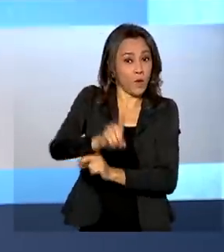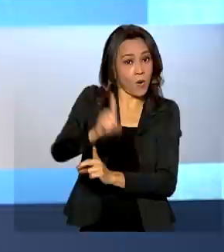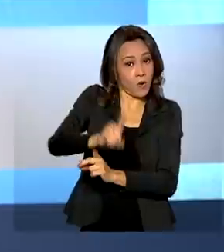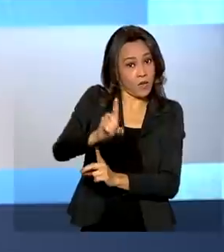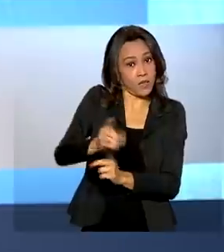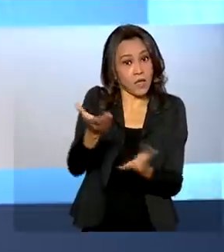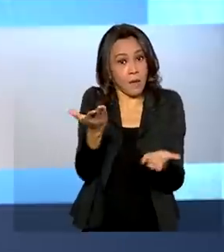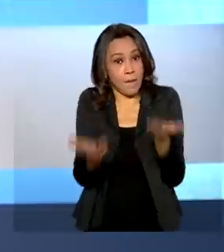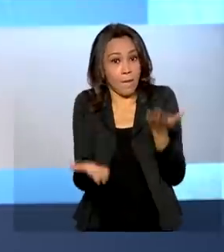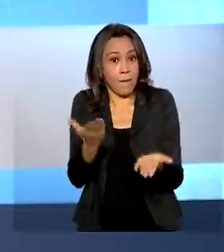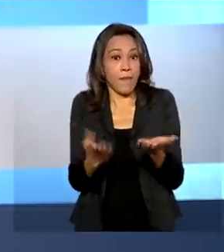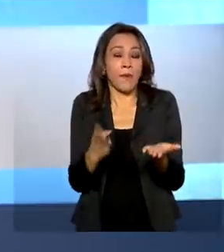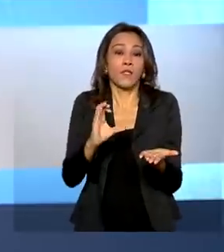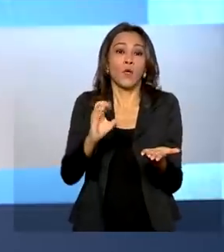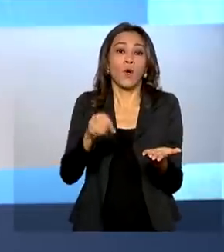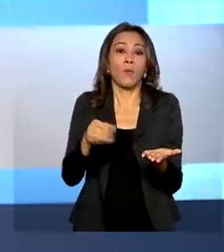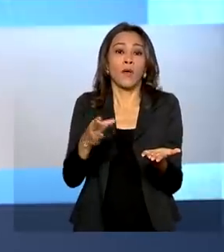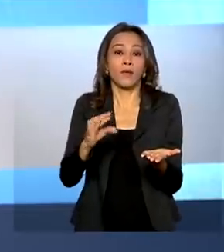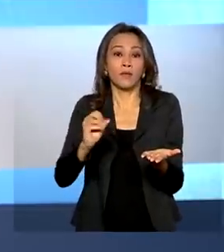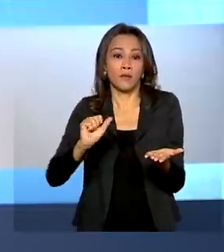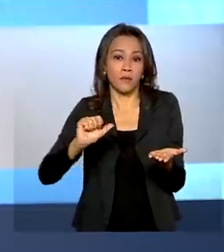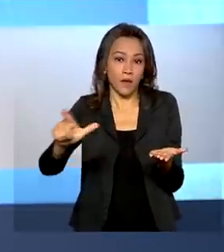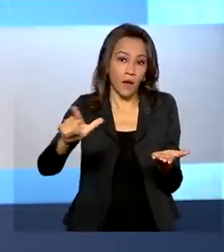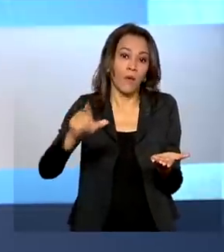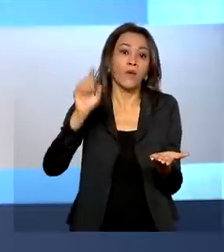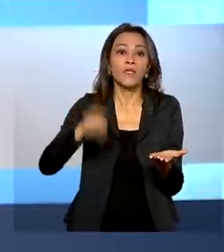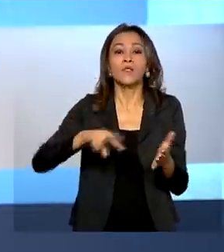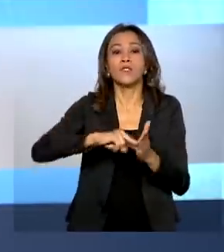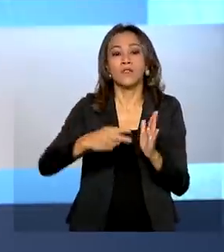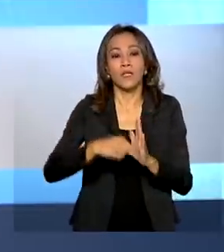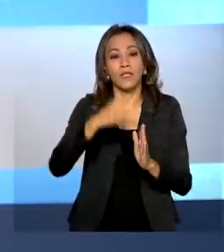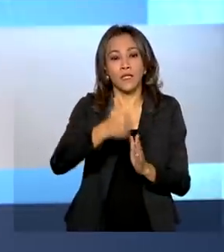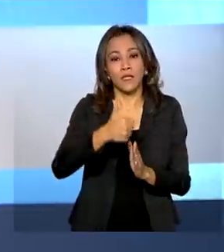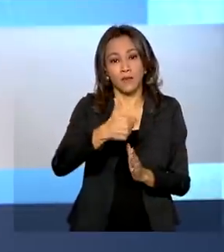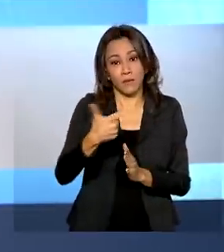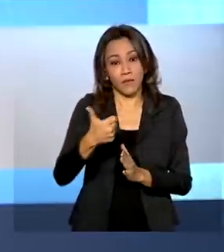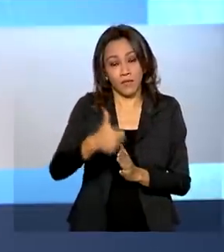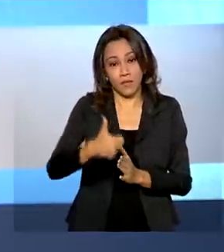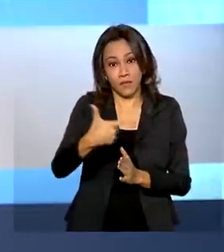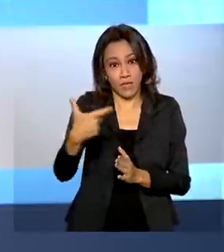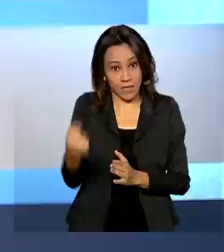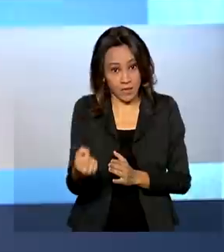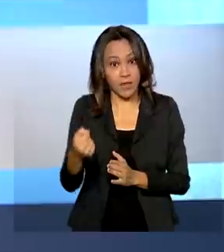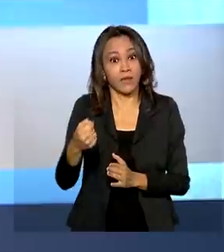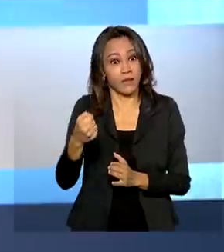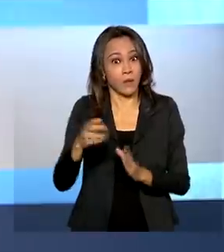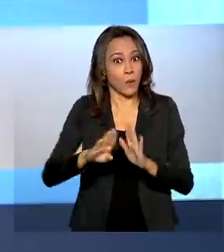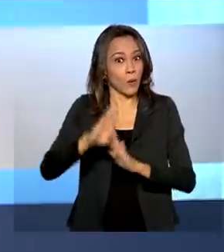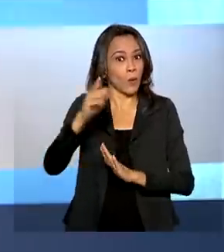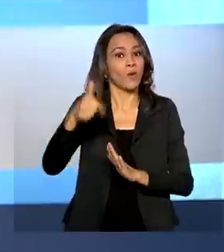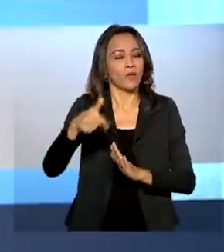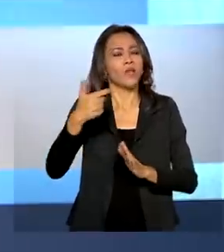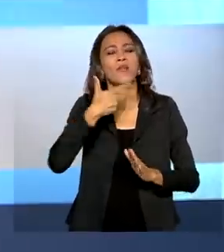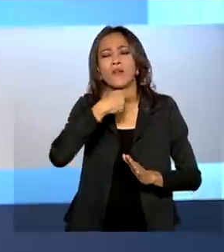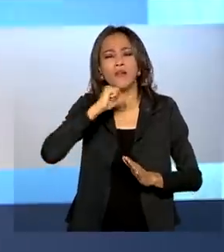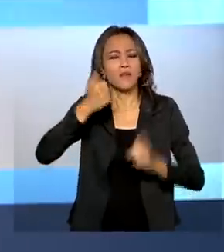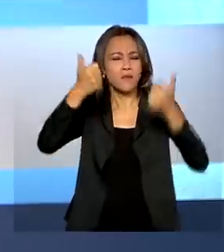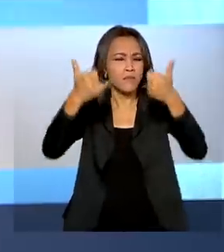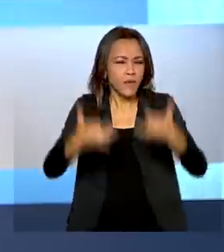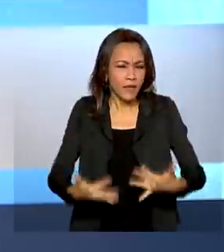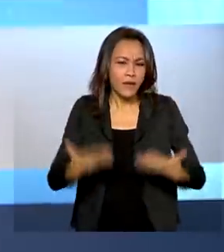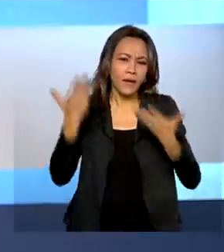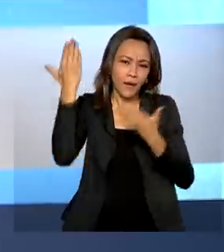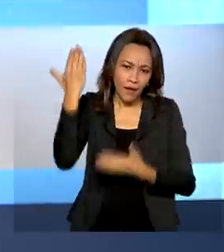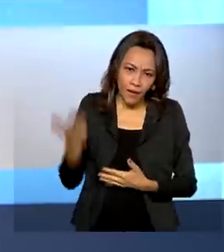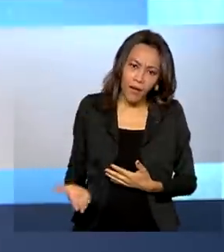equivale a cerca de 60% do superávit de 2020. Quem comenta o resultado é o cientista político e comentarista aqui da